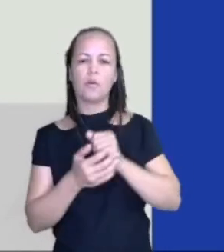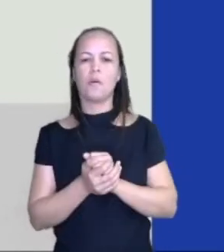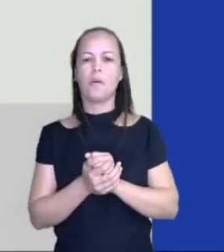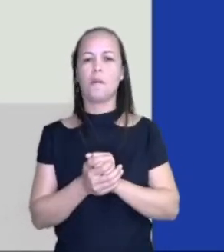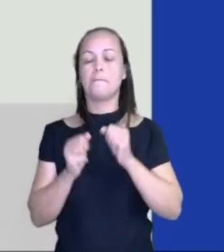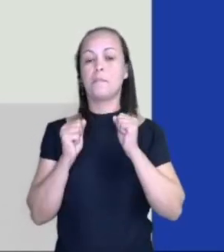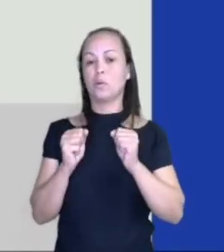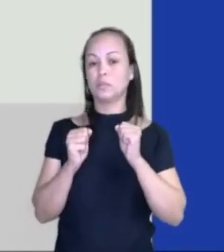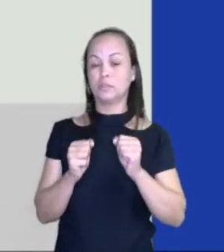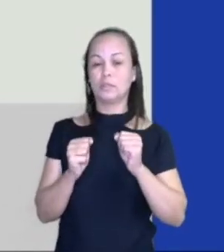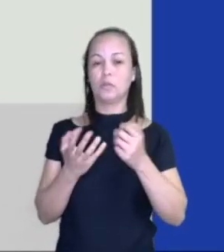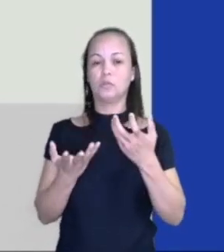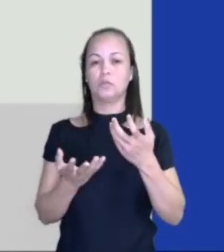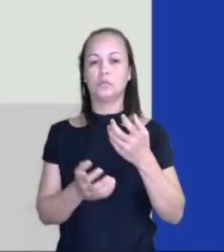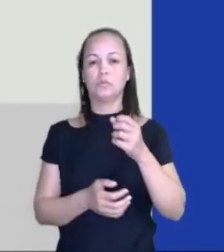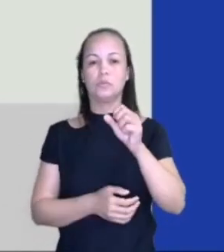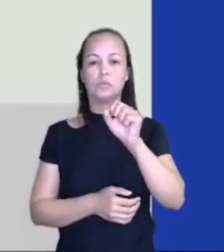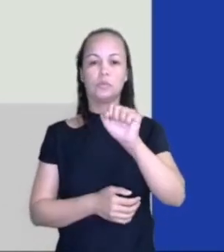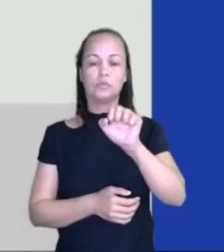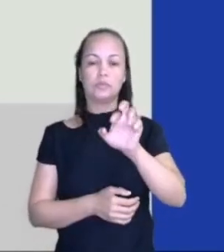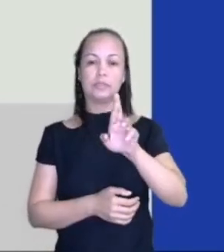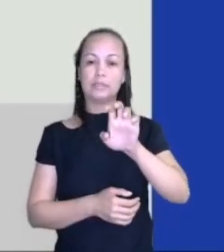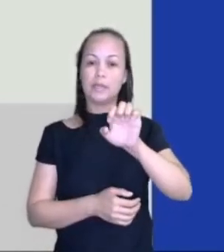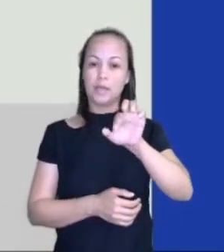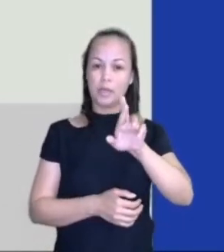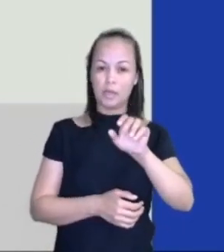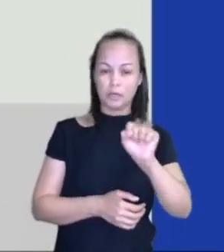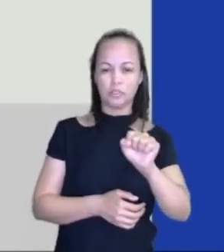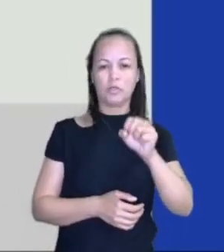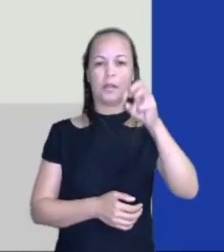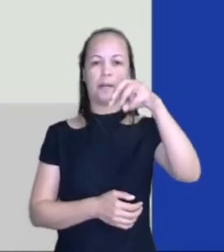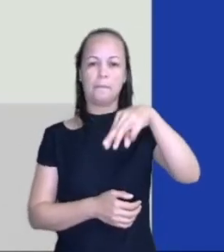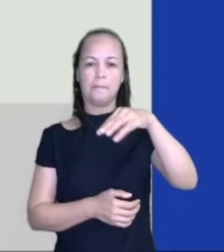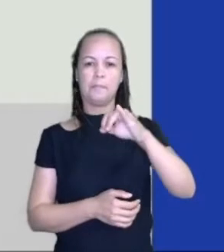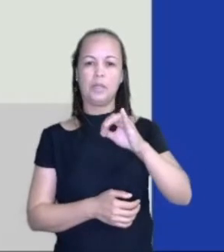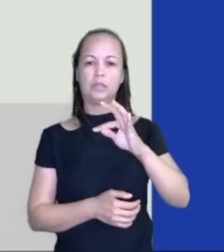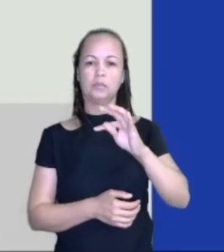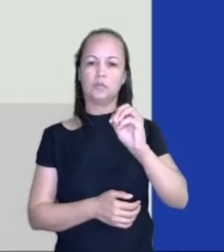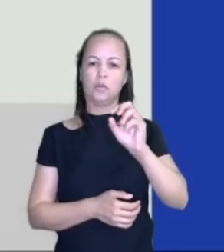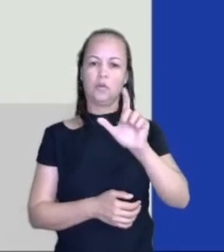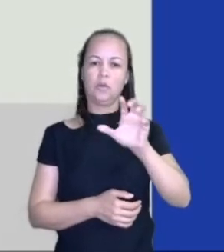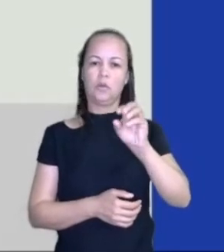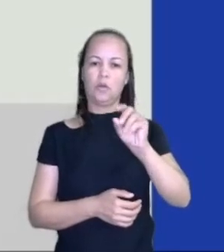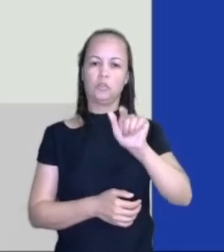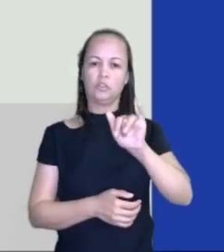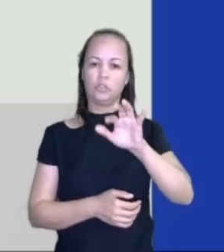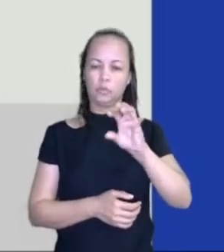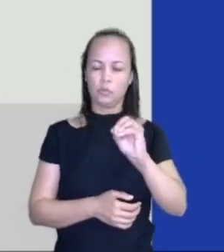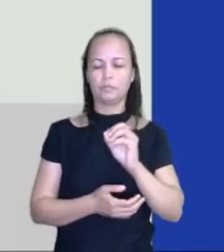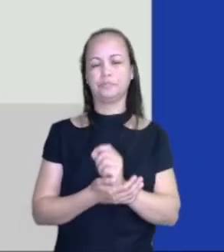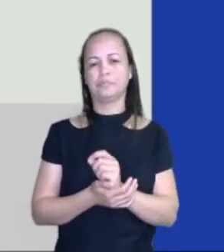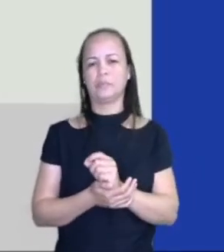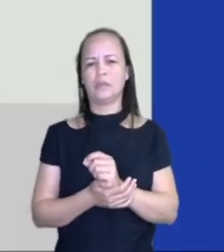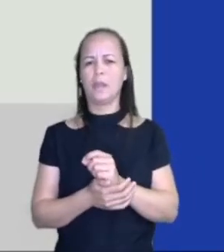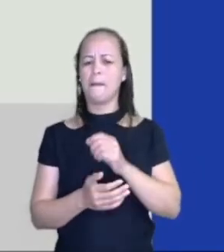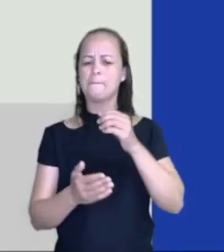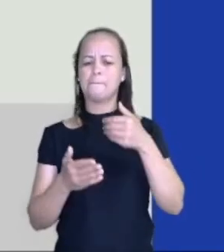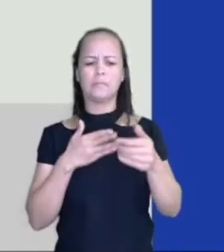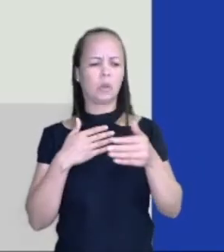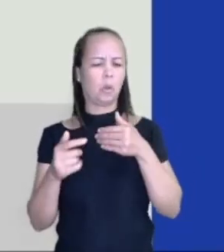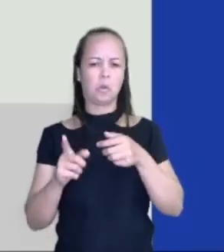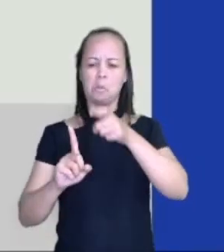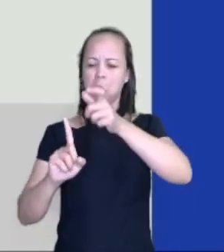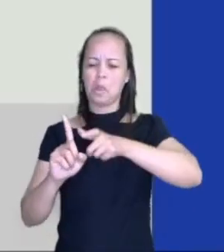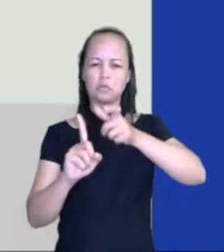ser mitológico, enfim. Pode ser qualquer tipo de personagem. Já viram que não tem uma regra